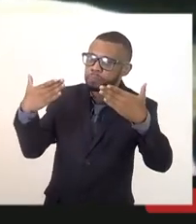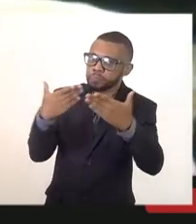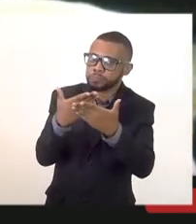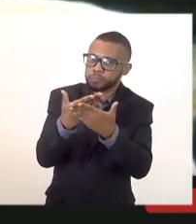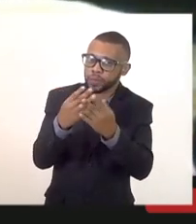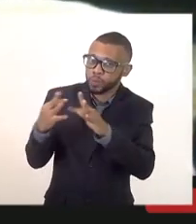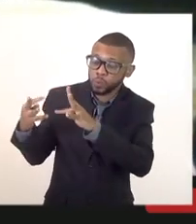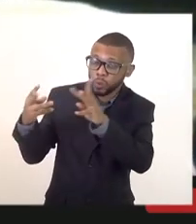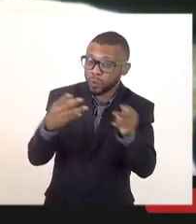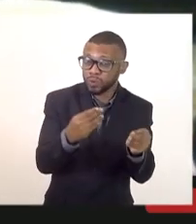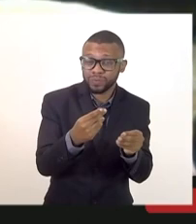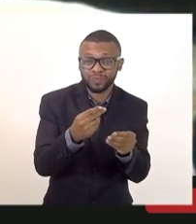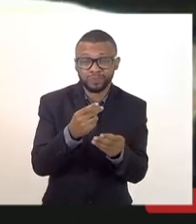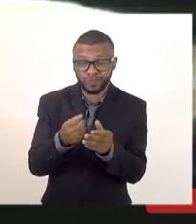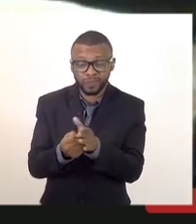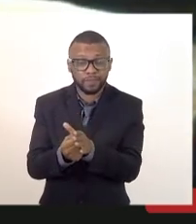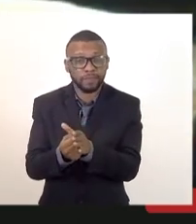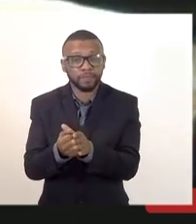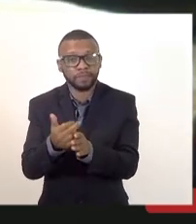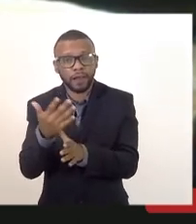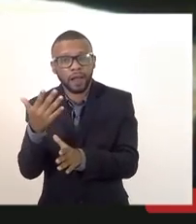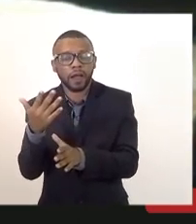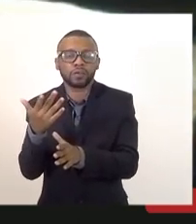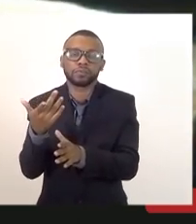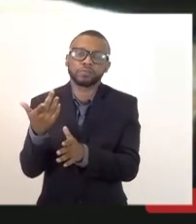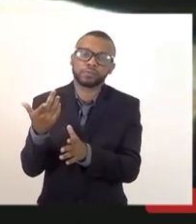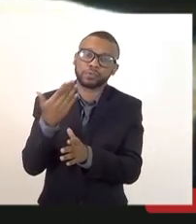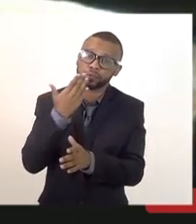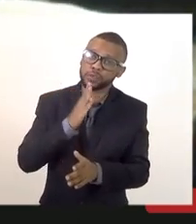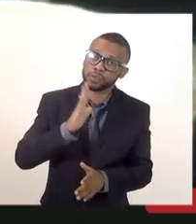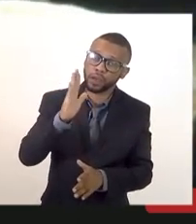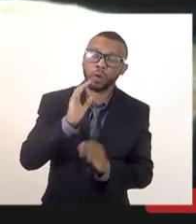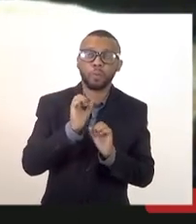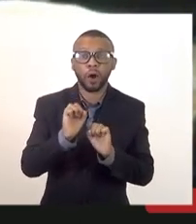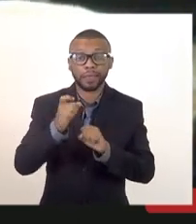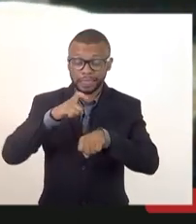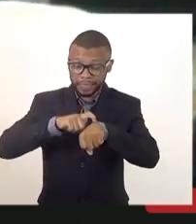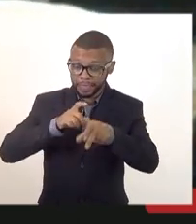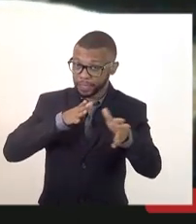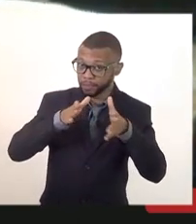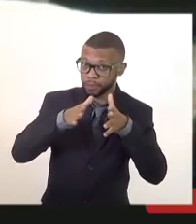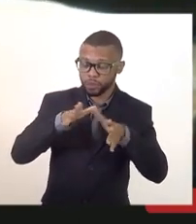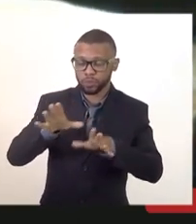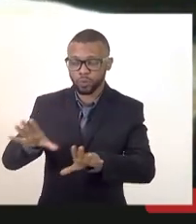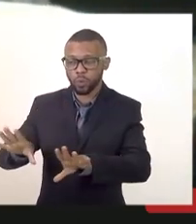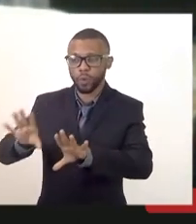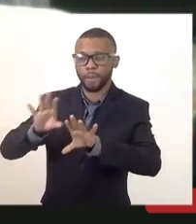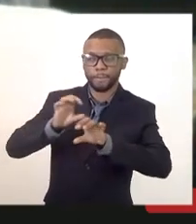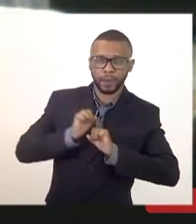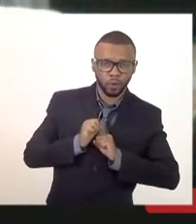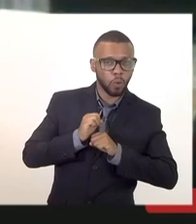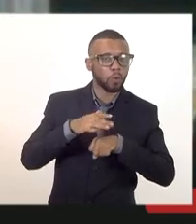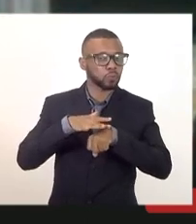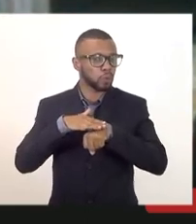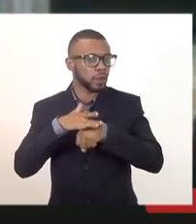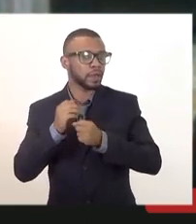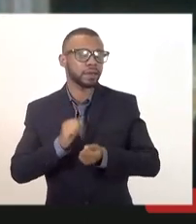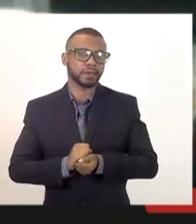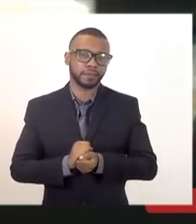candidatos podem ter adquirido algum tipo de doença nesse período de nove anos nesse período de oito anos